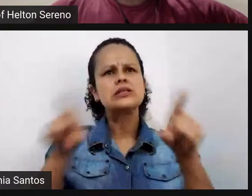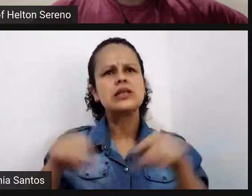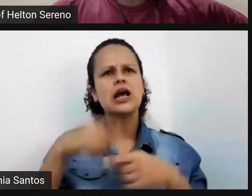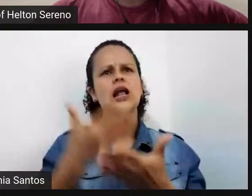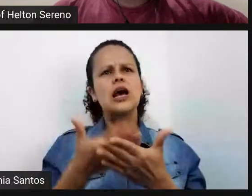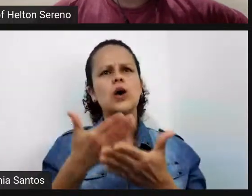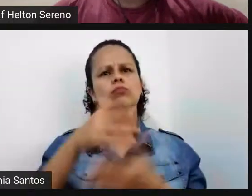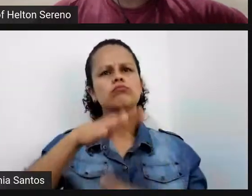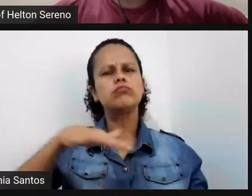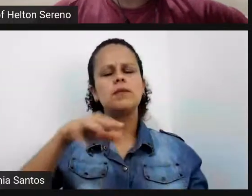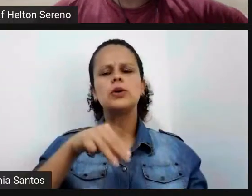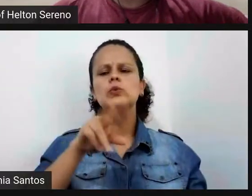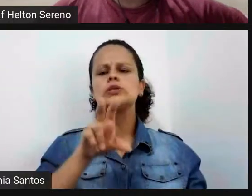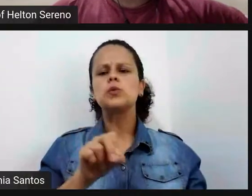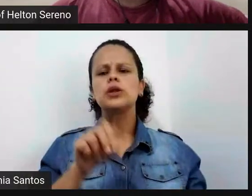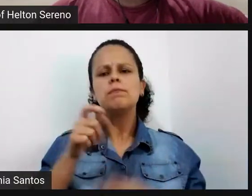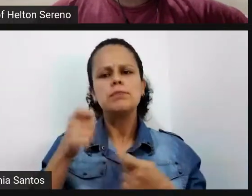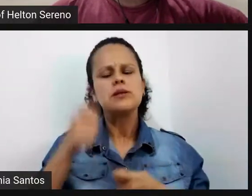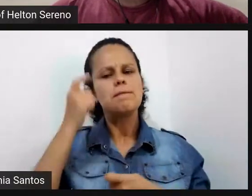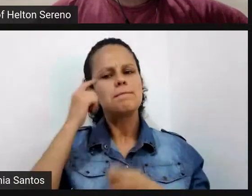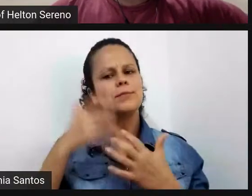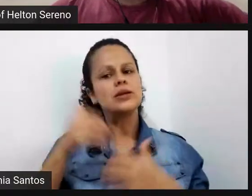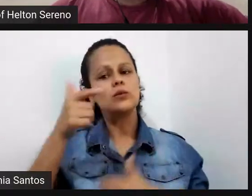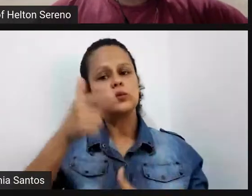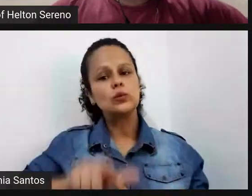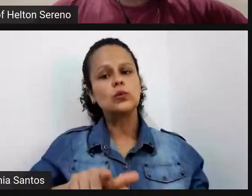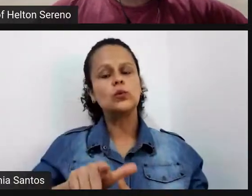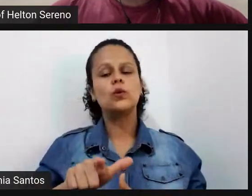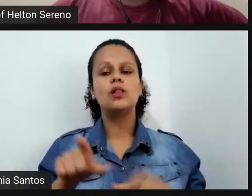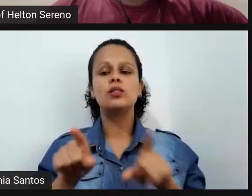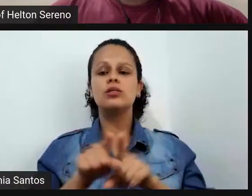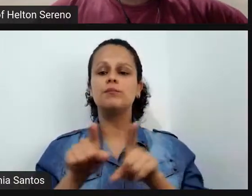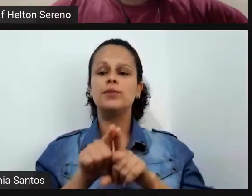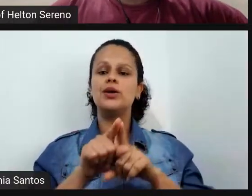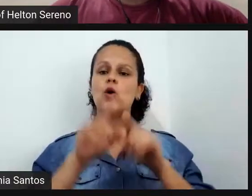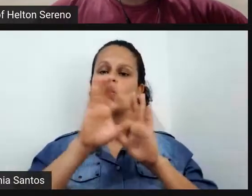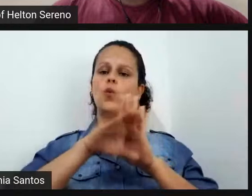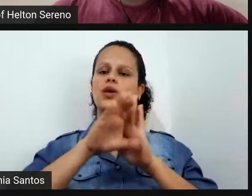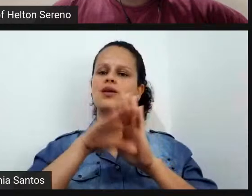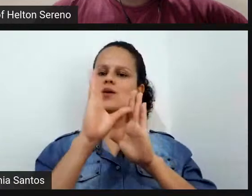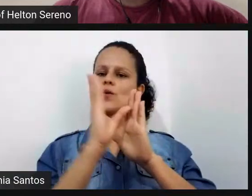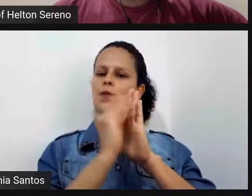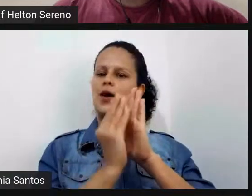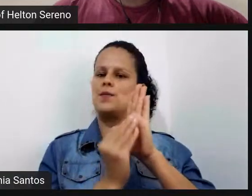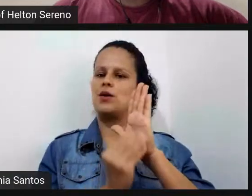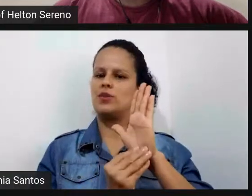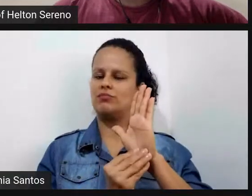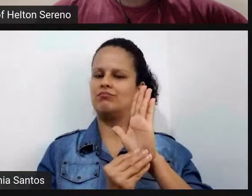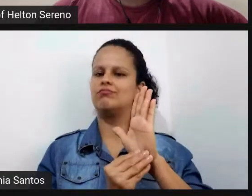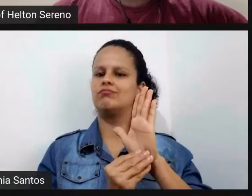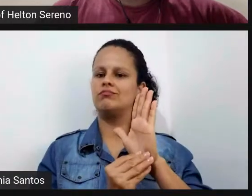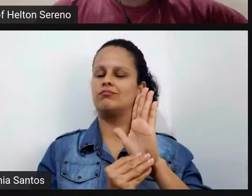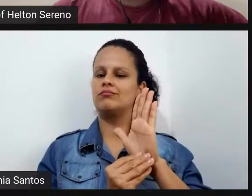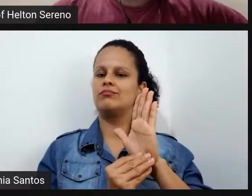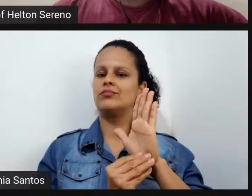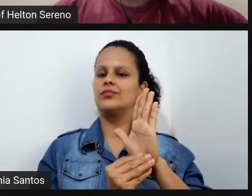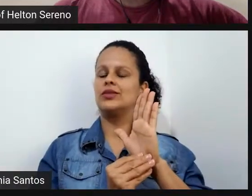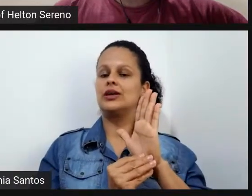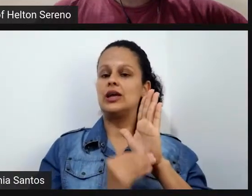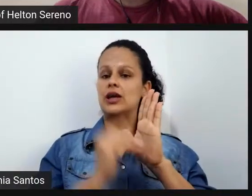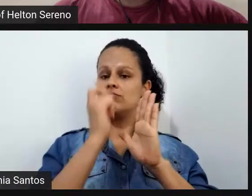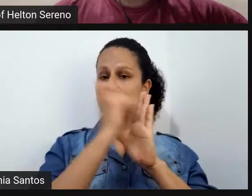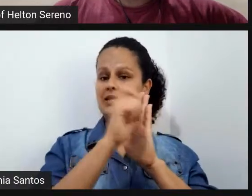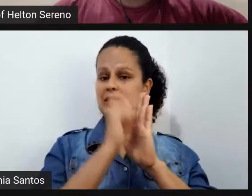a gente tem que pensar a questão do currículo não somente o currículo que ele é escrito mas o currículo oculto